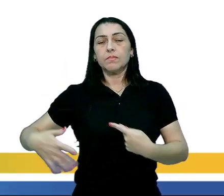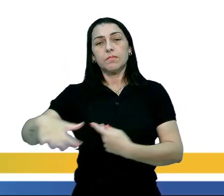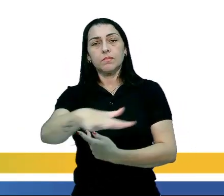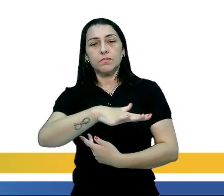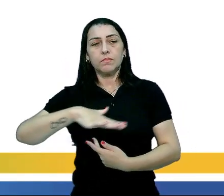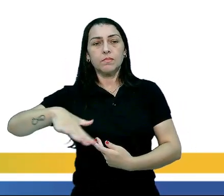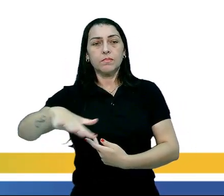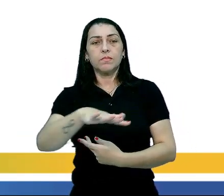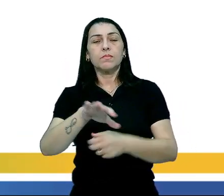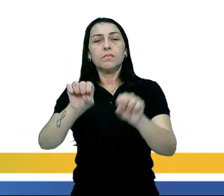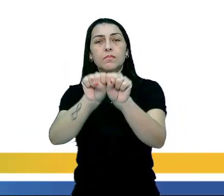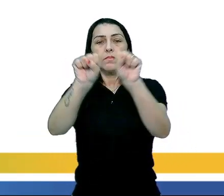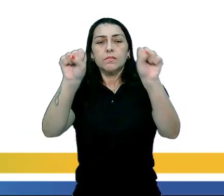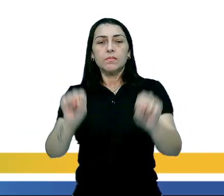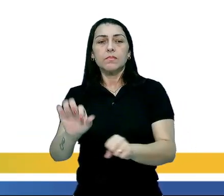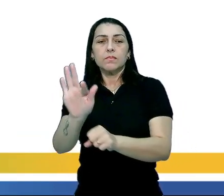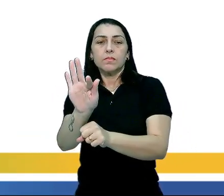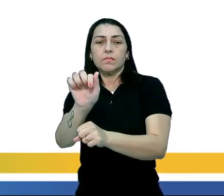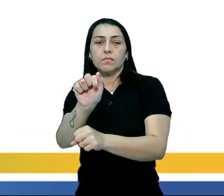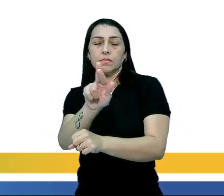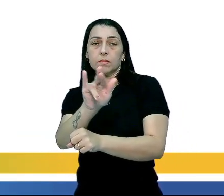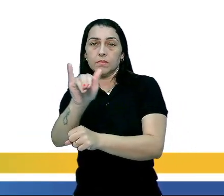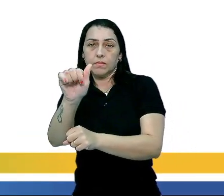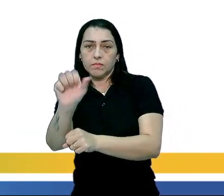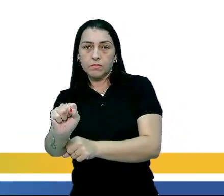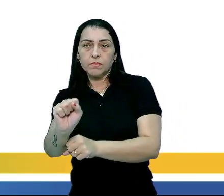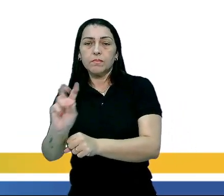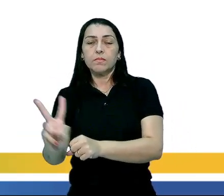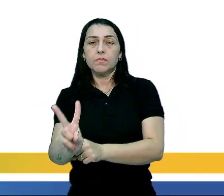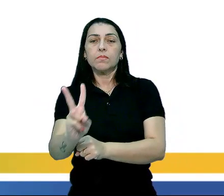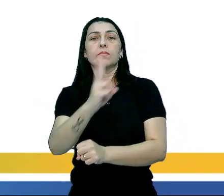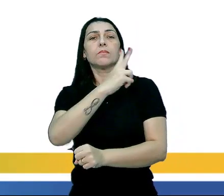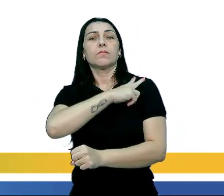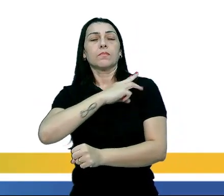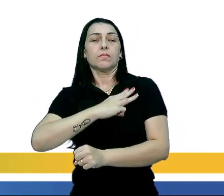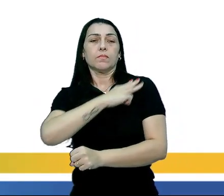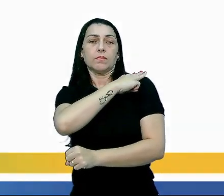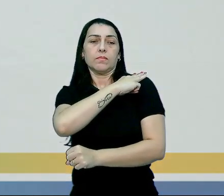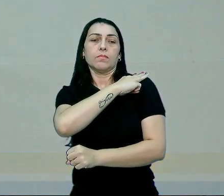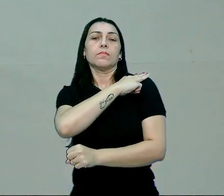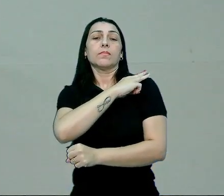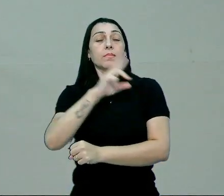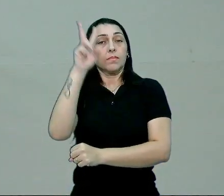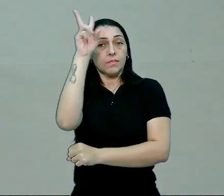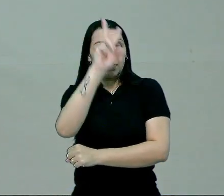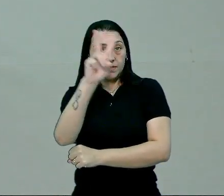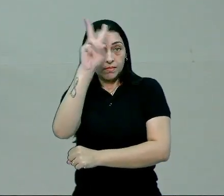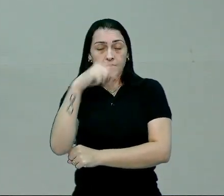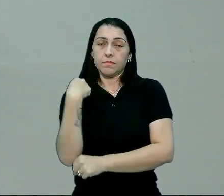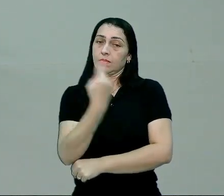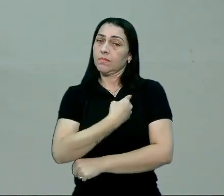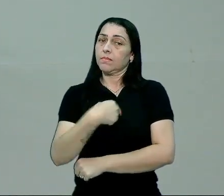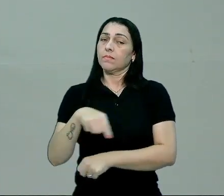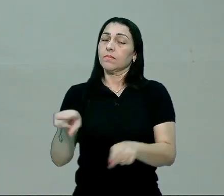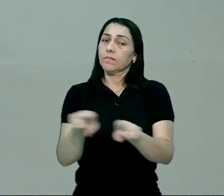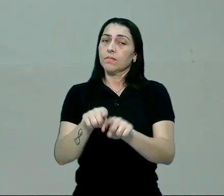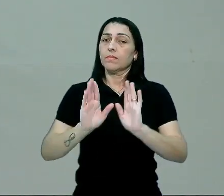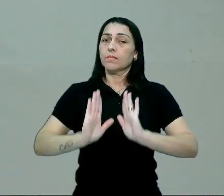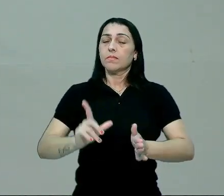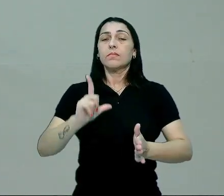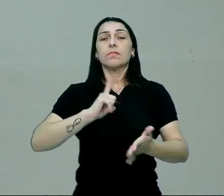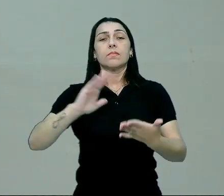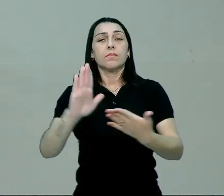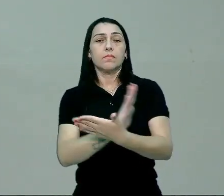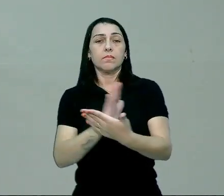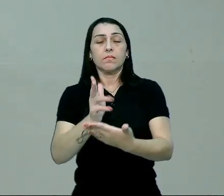Sociais Aplicadas, volume segundo ano do ensino médio. Mas lembrando que nós também já tivemos